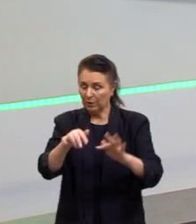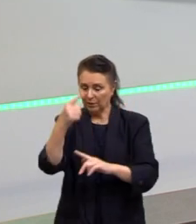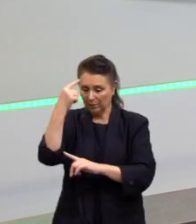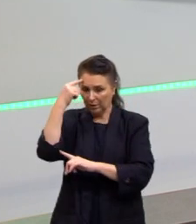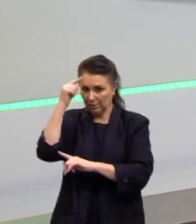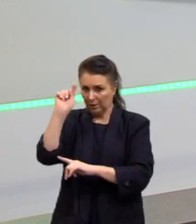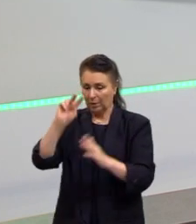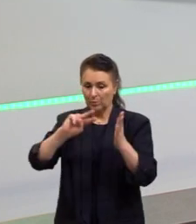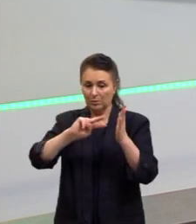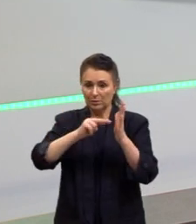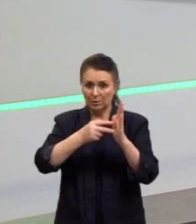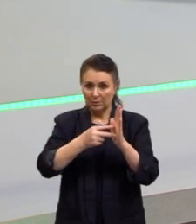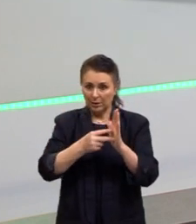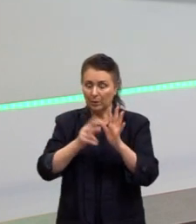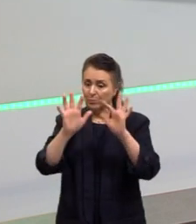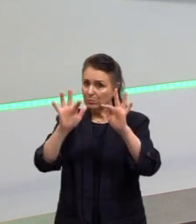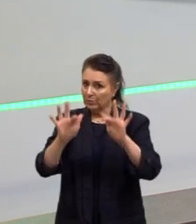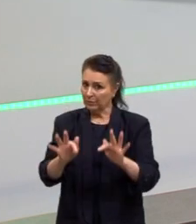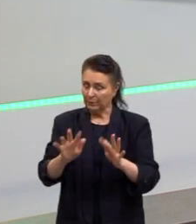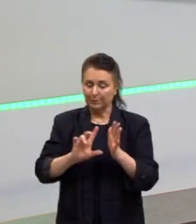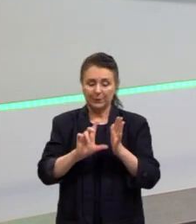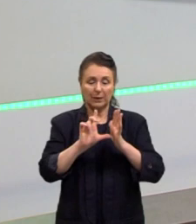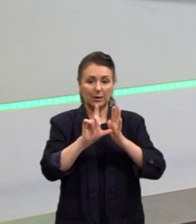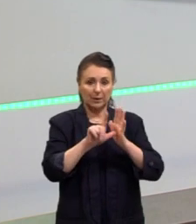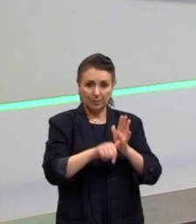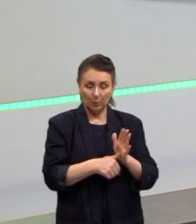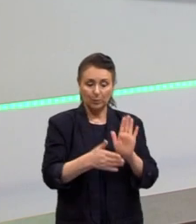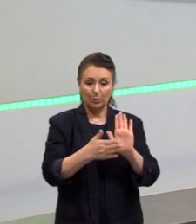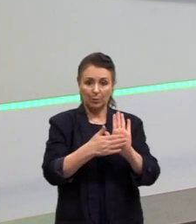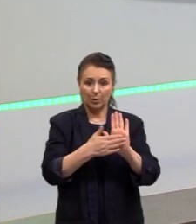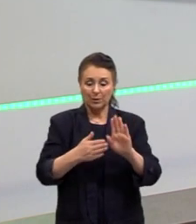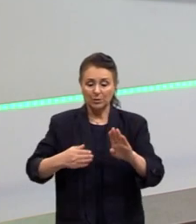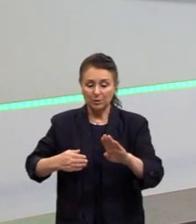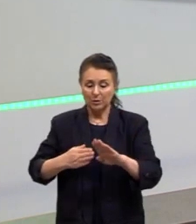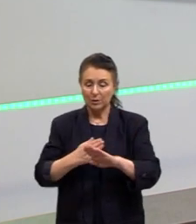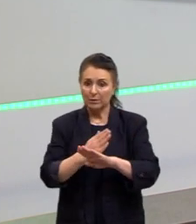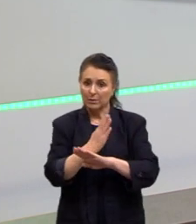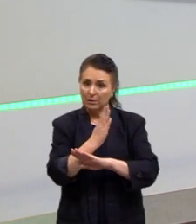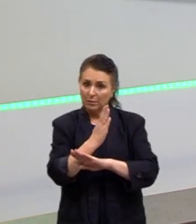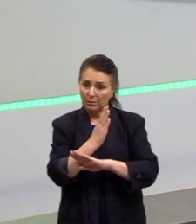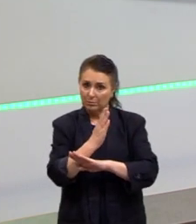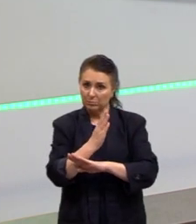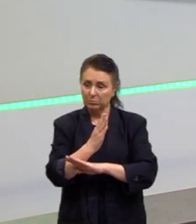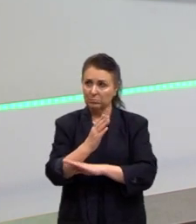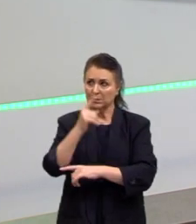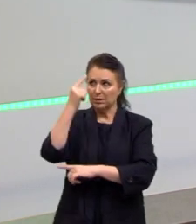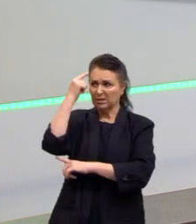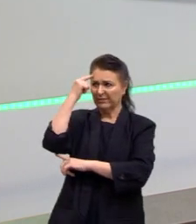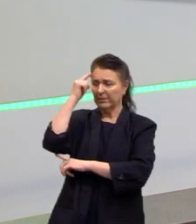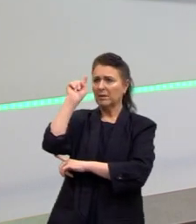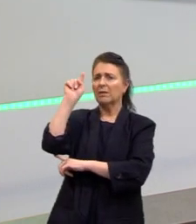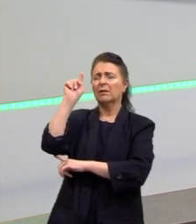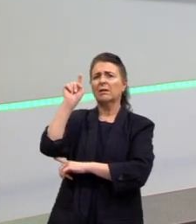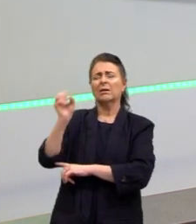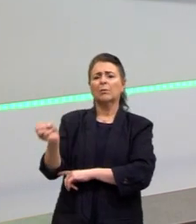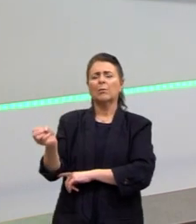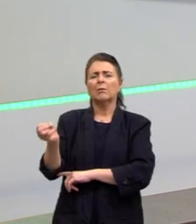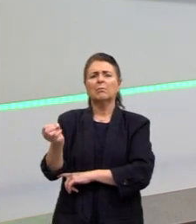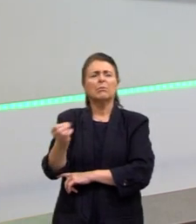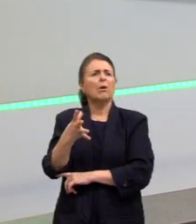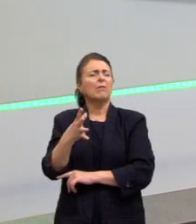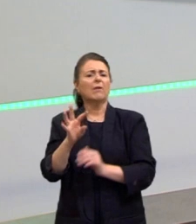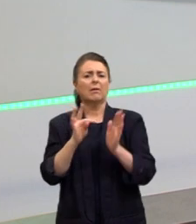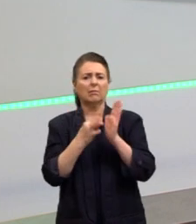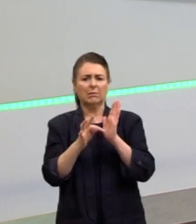significado de encerramento. Depois, uma proposta de intervenção. Inventei uma nova teoria para